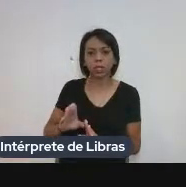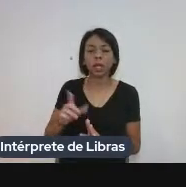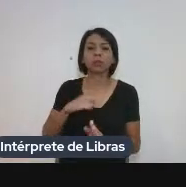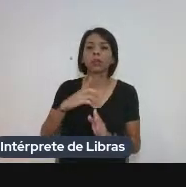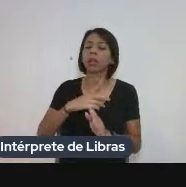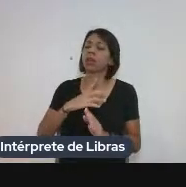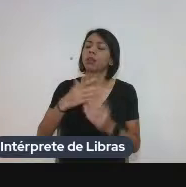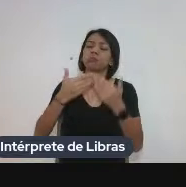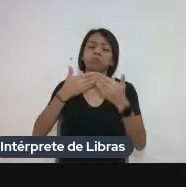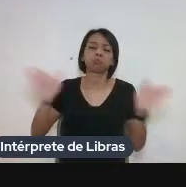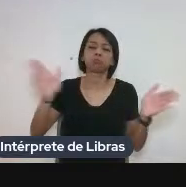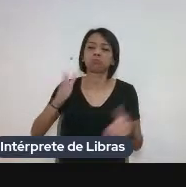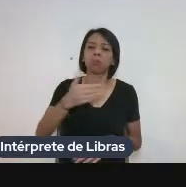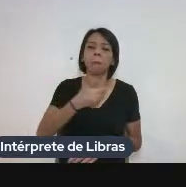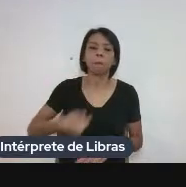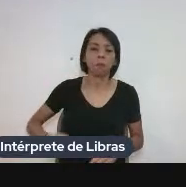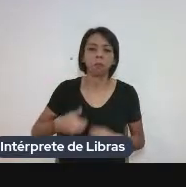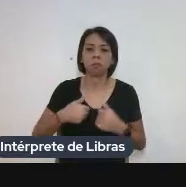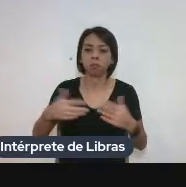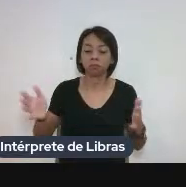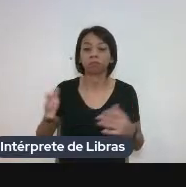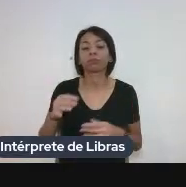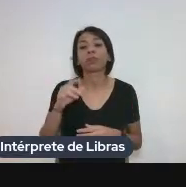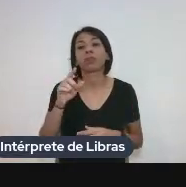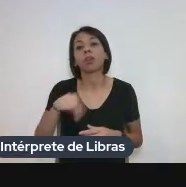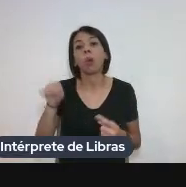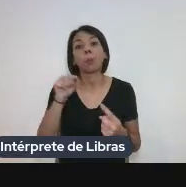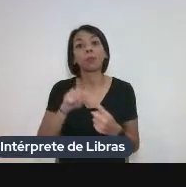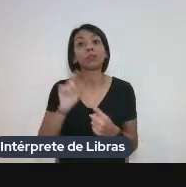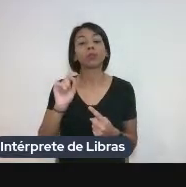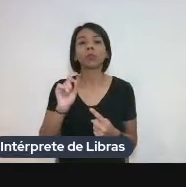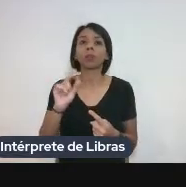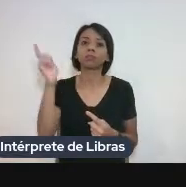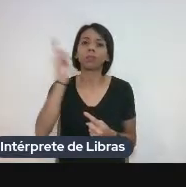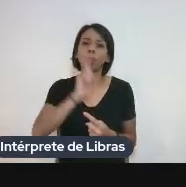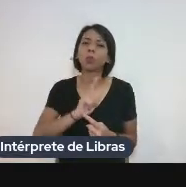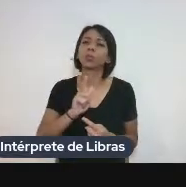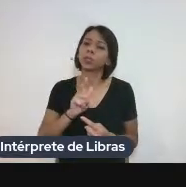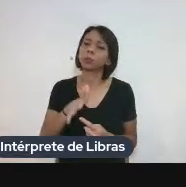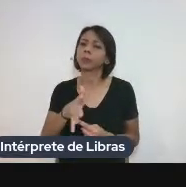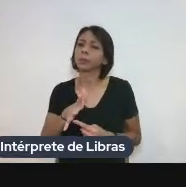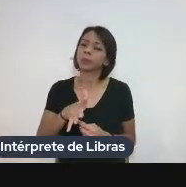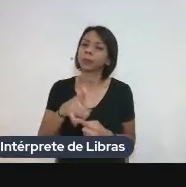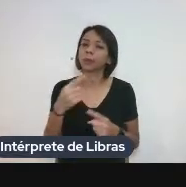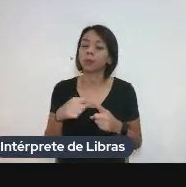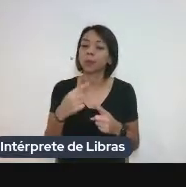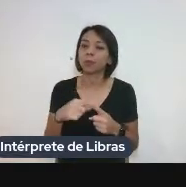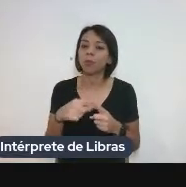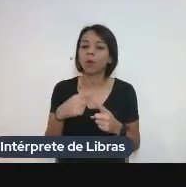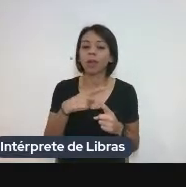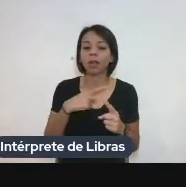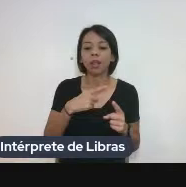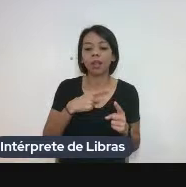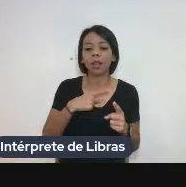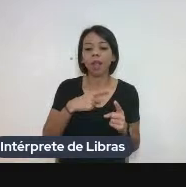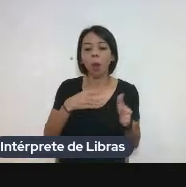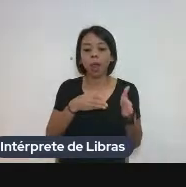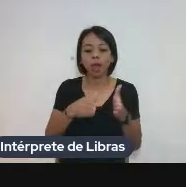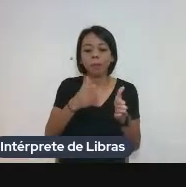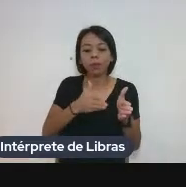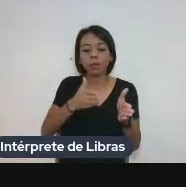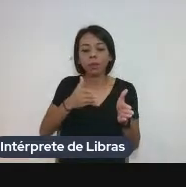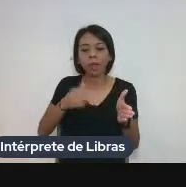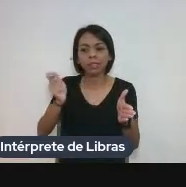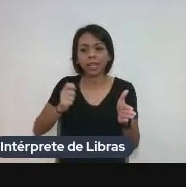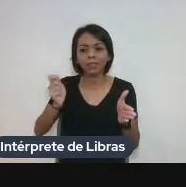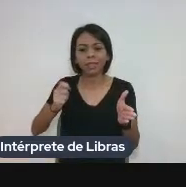e a gente pode dizer que o nosso objetivo foi parcialmente atendido já que no itinerário fomos percebendo possibilidades de